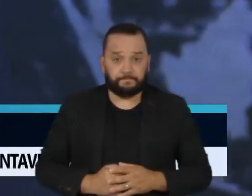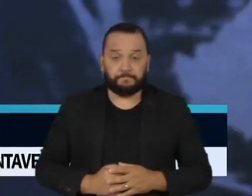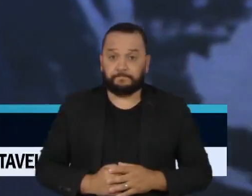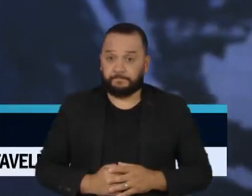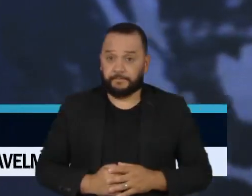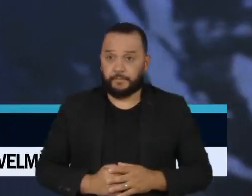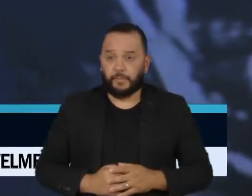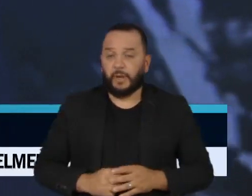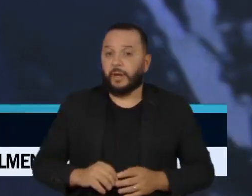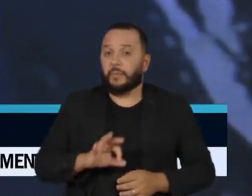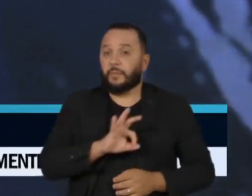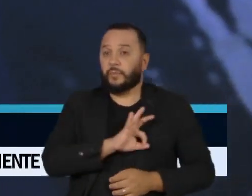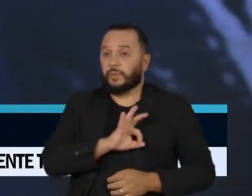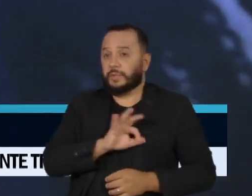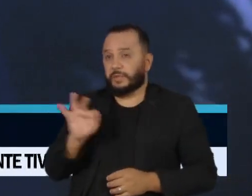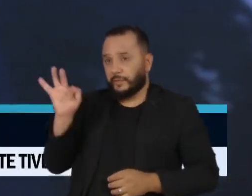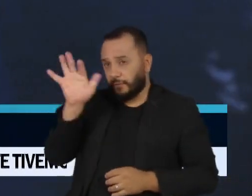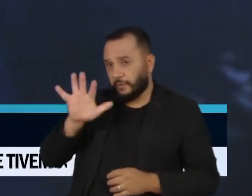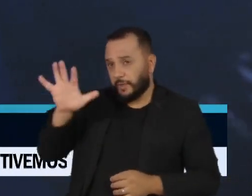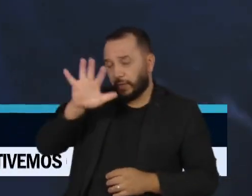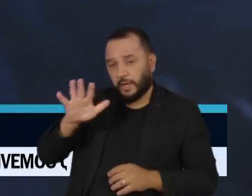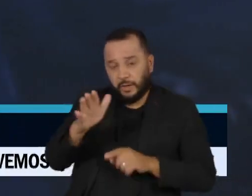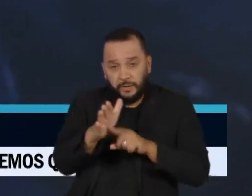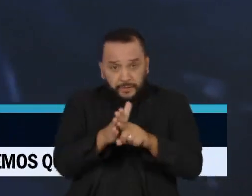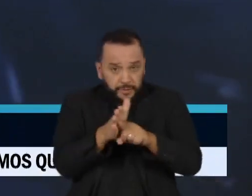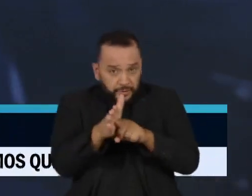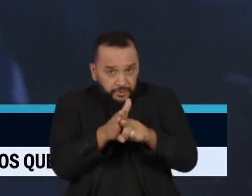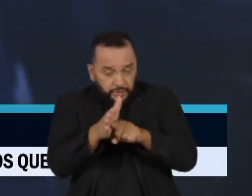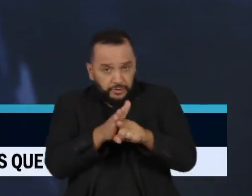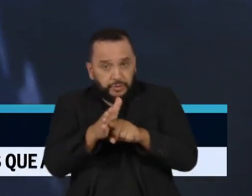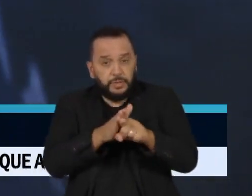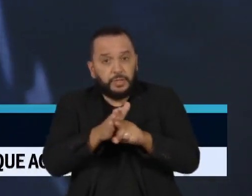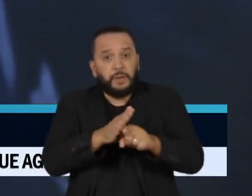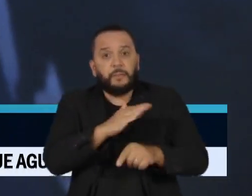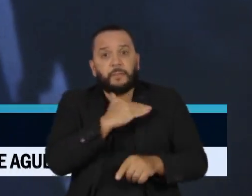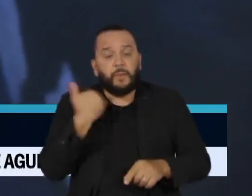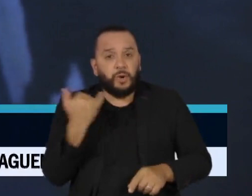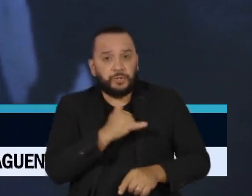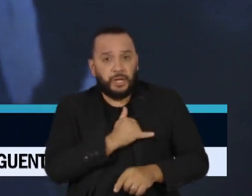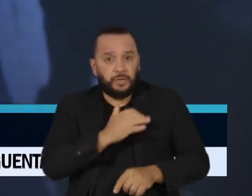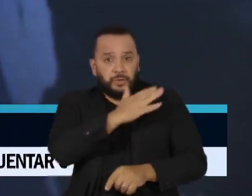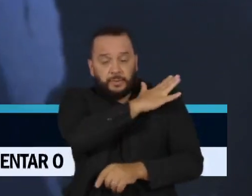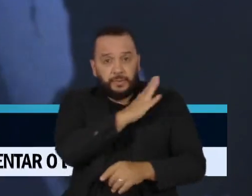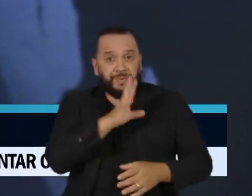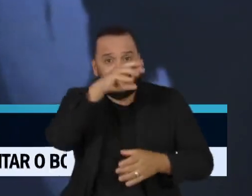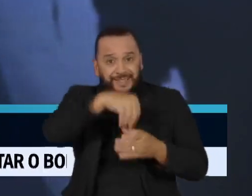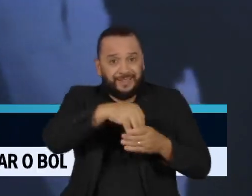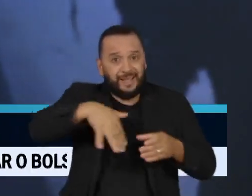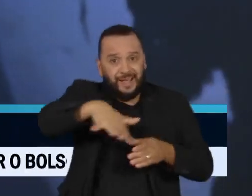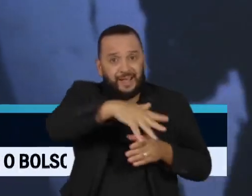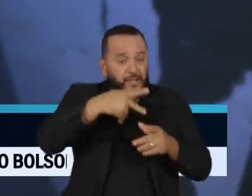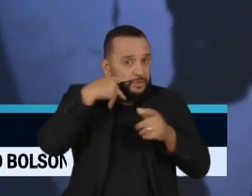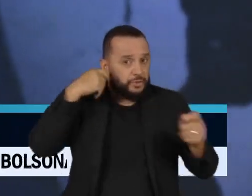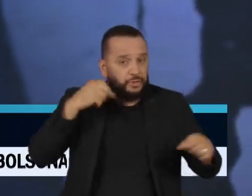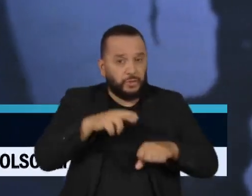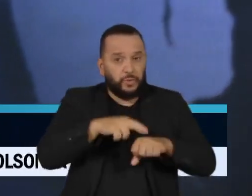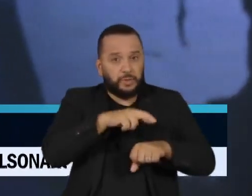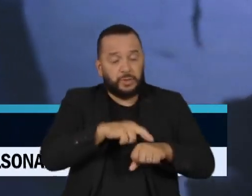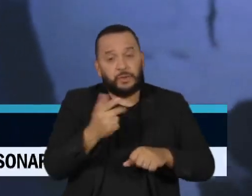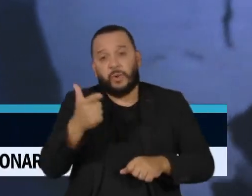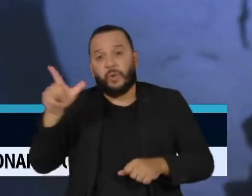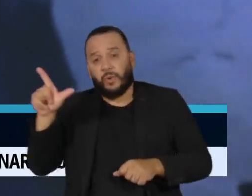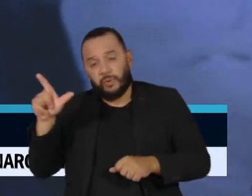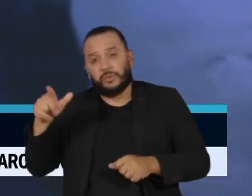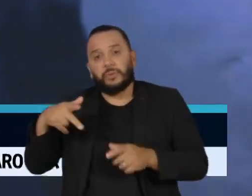A Polícia Federal investiga o assassinato de um Yanomami dentro da reserva no estado de Roraima. Outro indígena ficou ferido. A